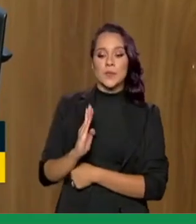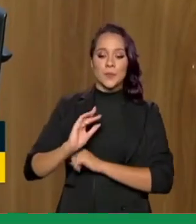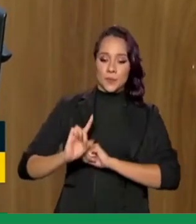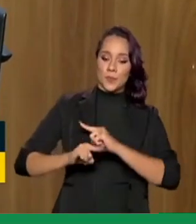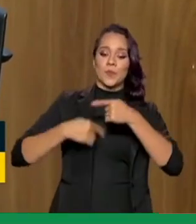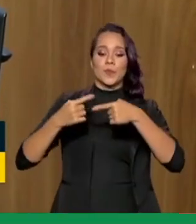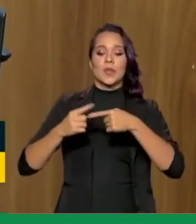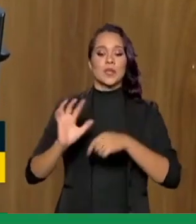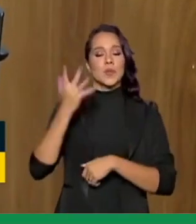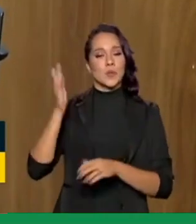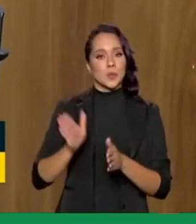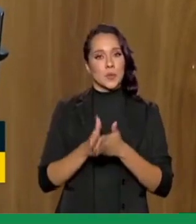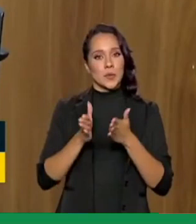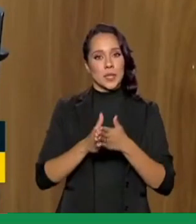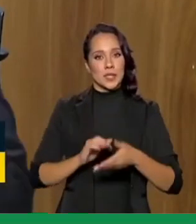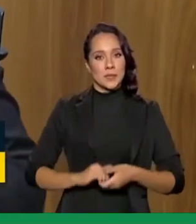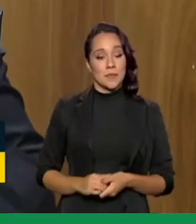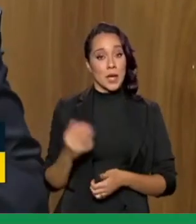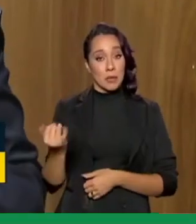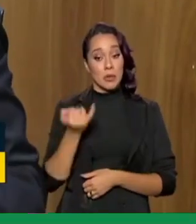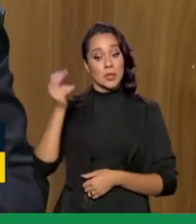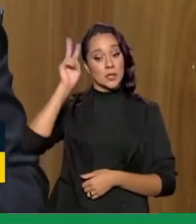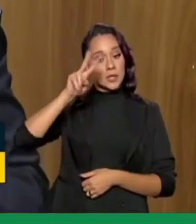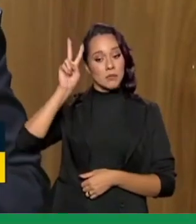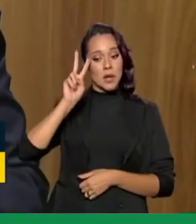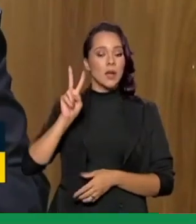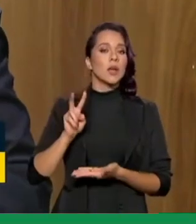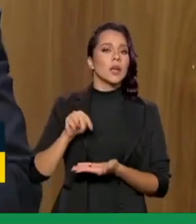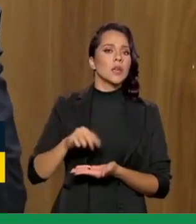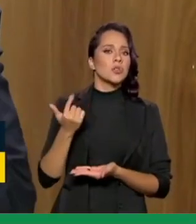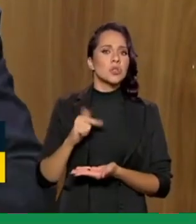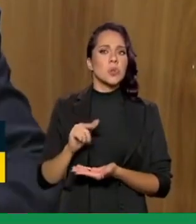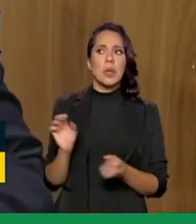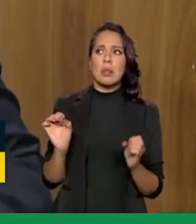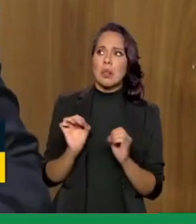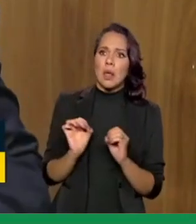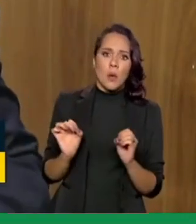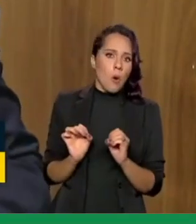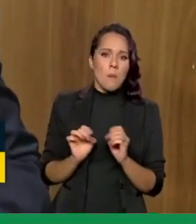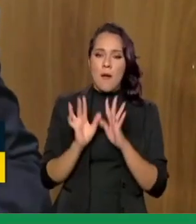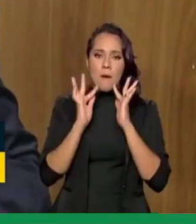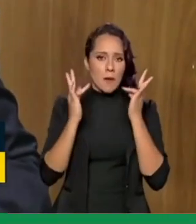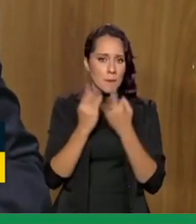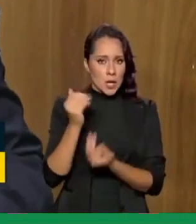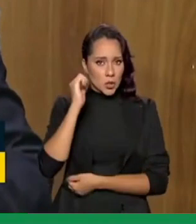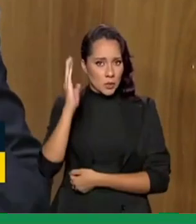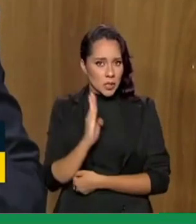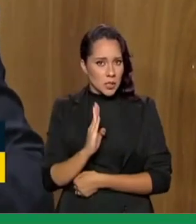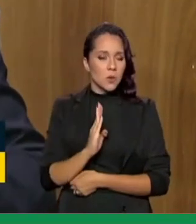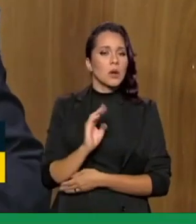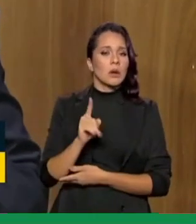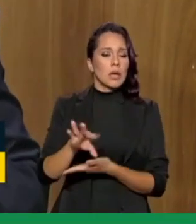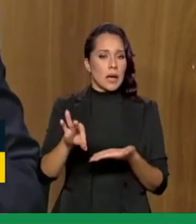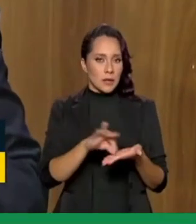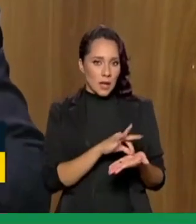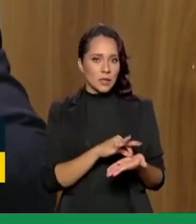superação da situação de pobreza. Importante lembrar que nós não temos nenhuma família brasileira regularmente